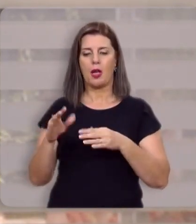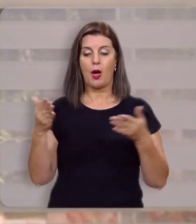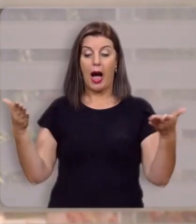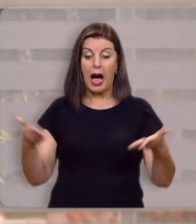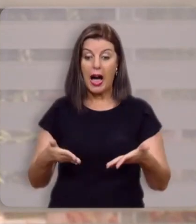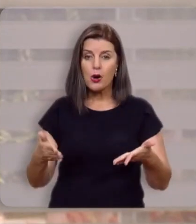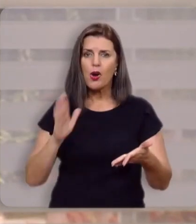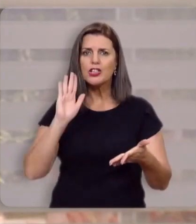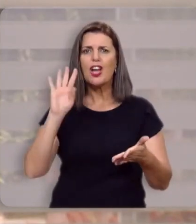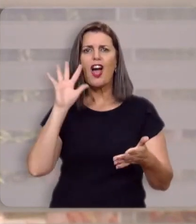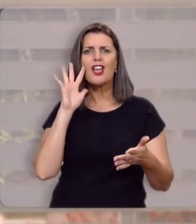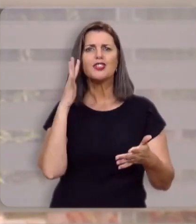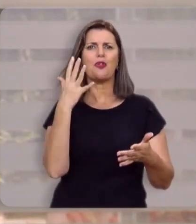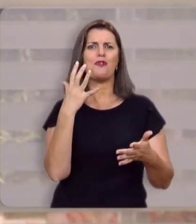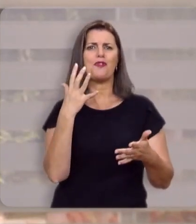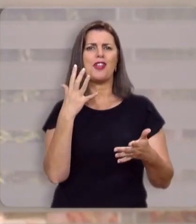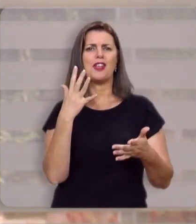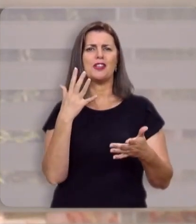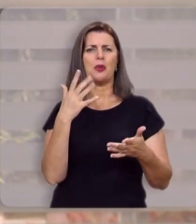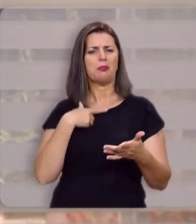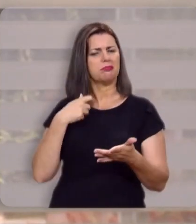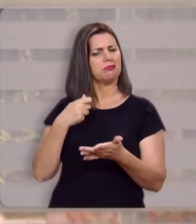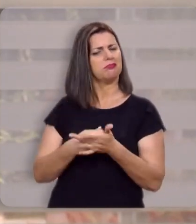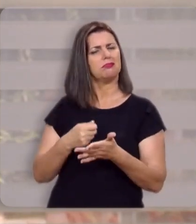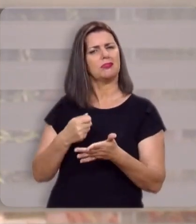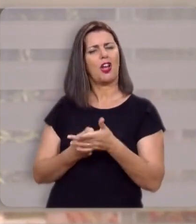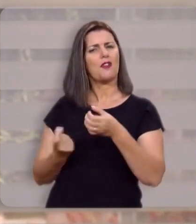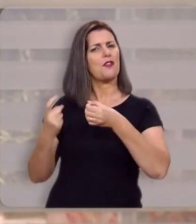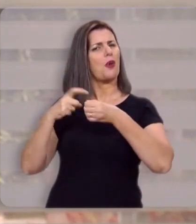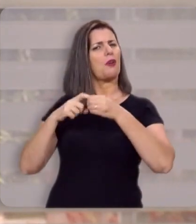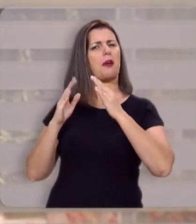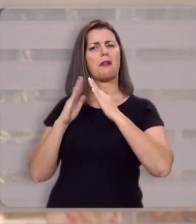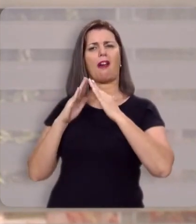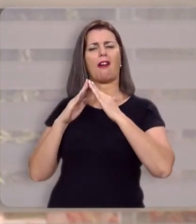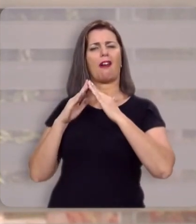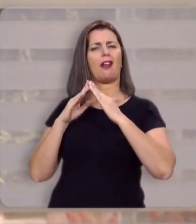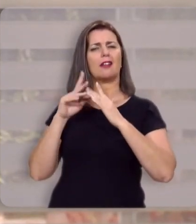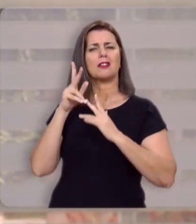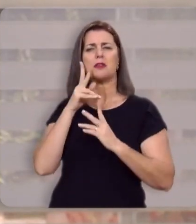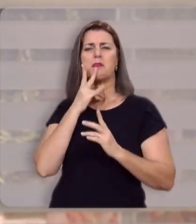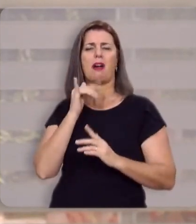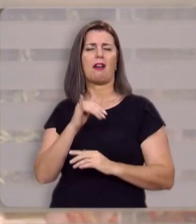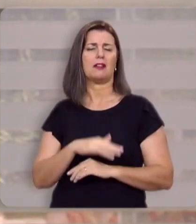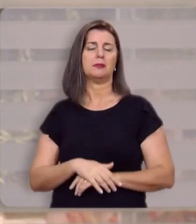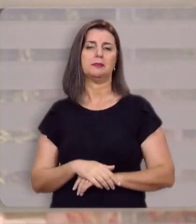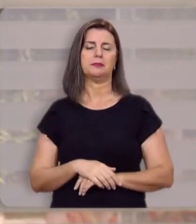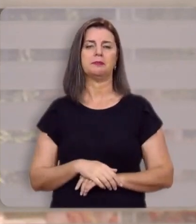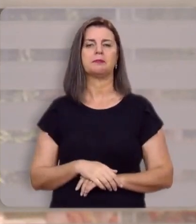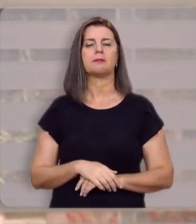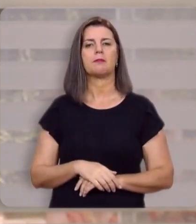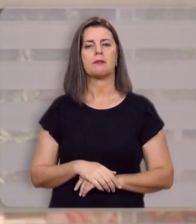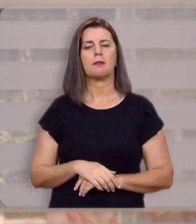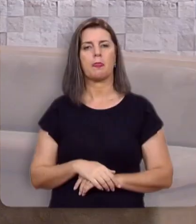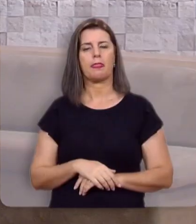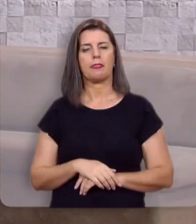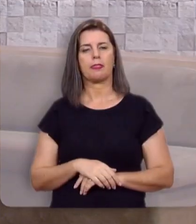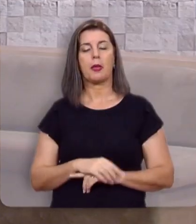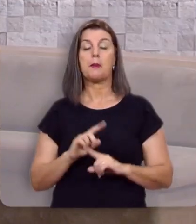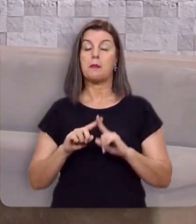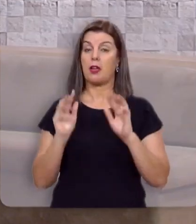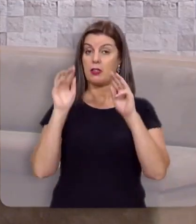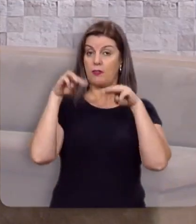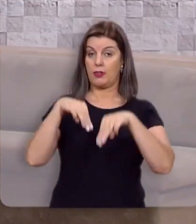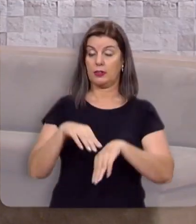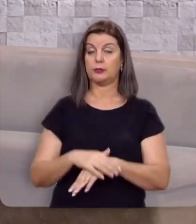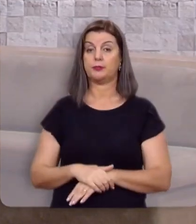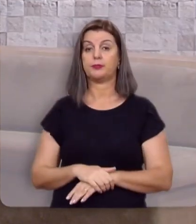presente está resolvido com a convicção inabalável de que está voltando para casa, a casa do pai, mas